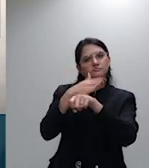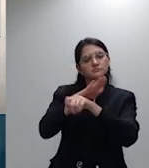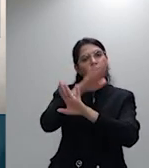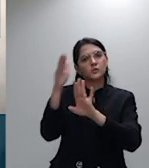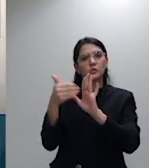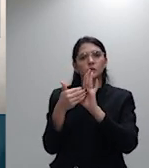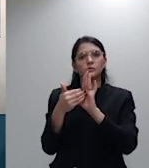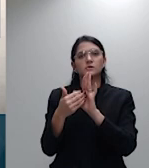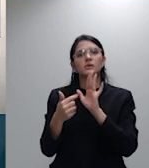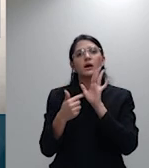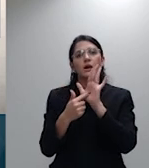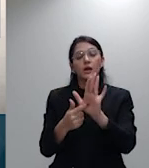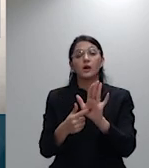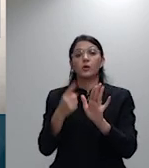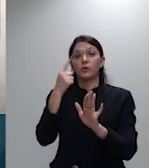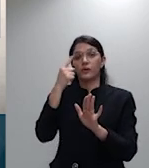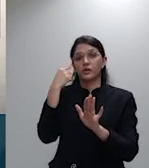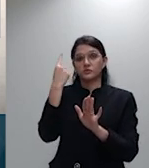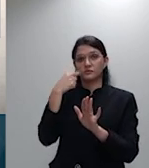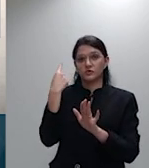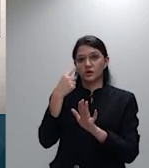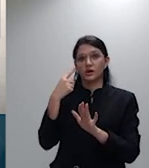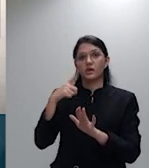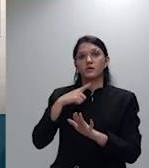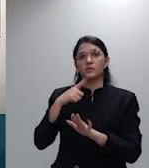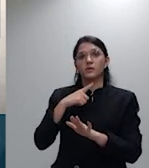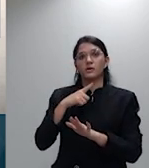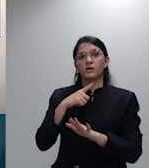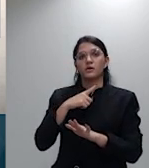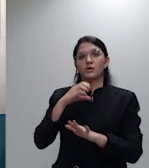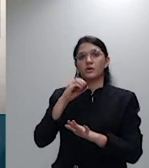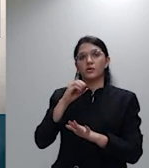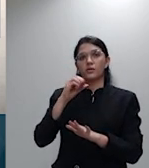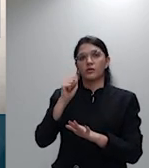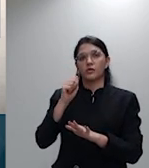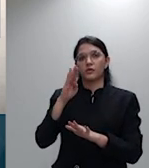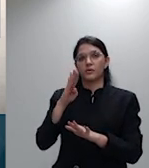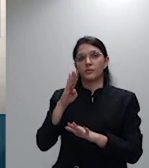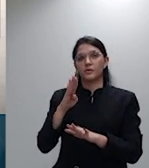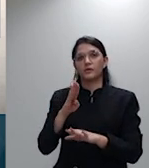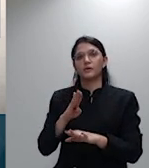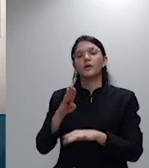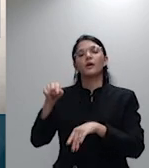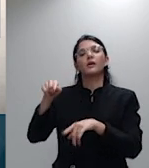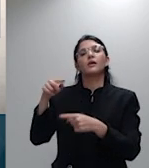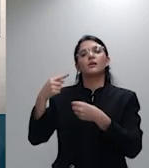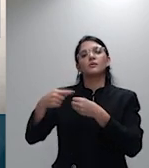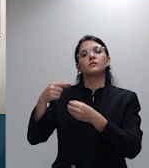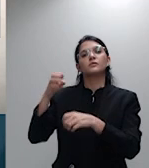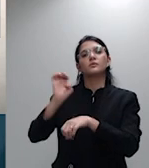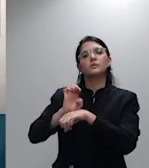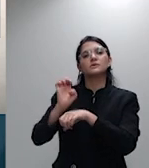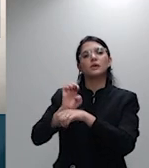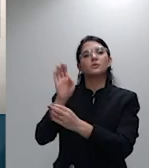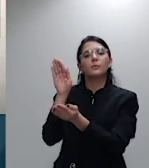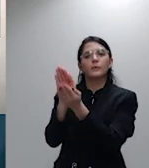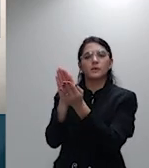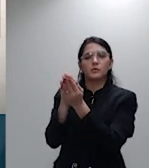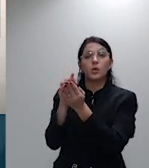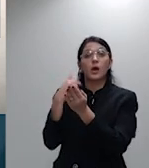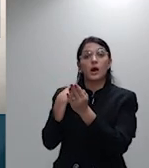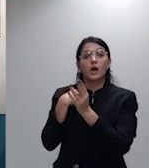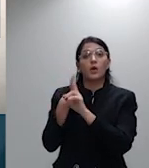o advogado Wagner em canal de fontes o ABP 6334 pernambuco e falo em nome da Unimed do Brasil